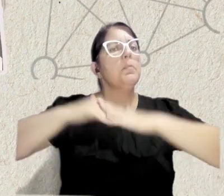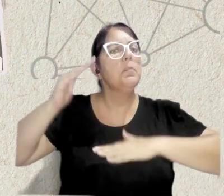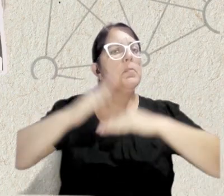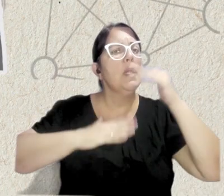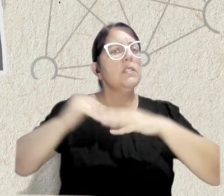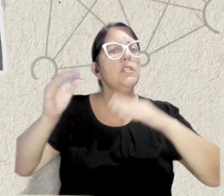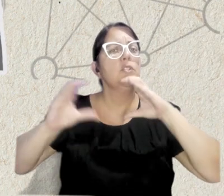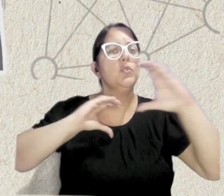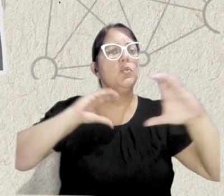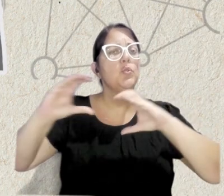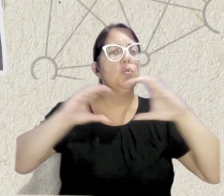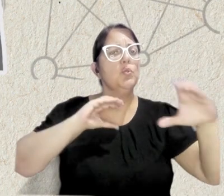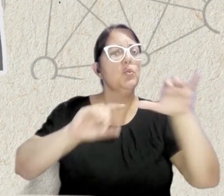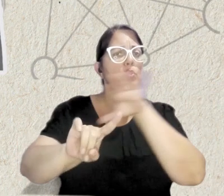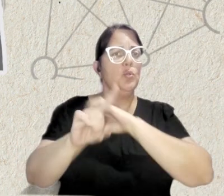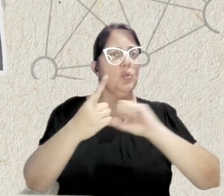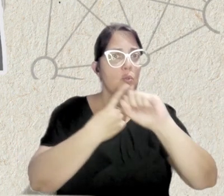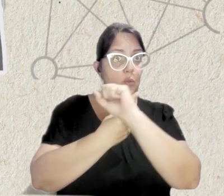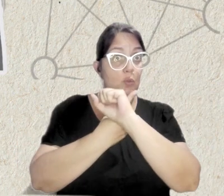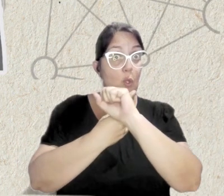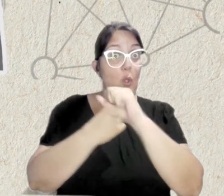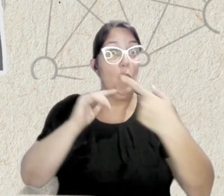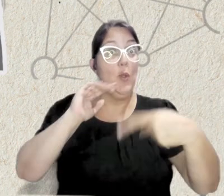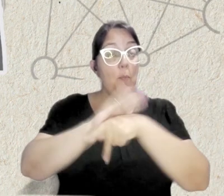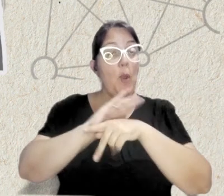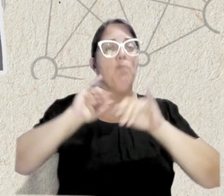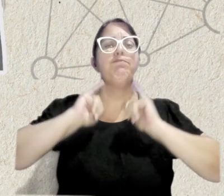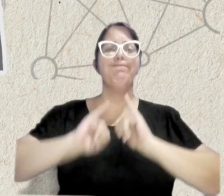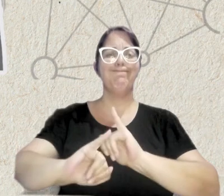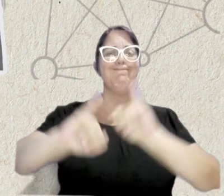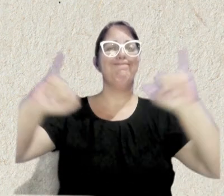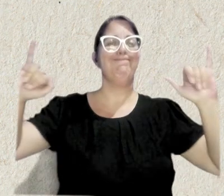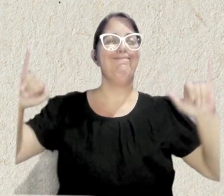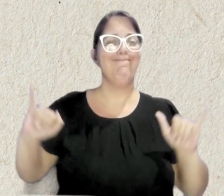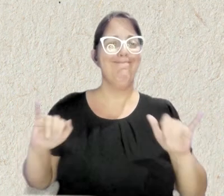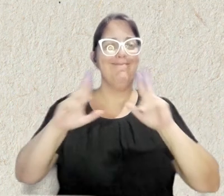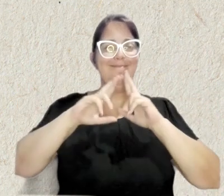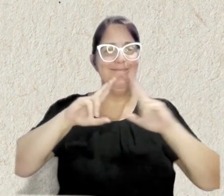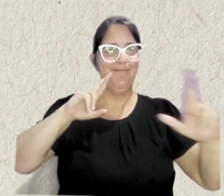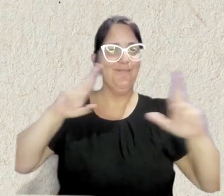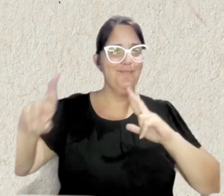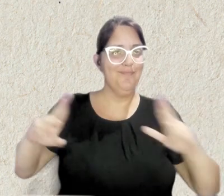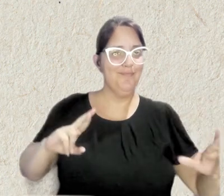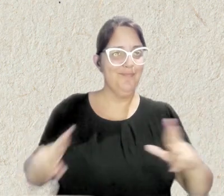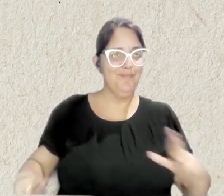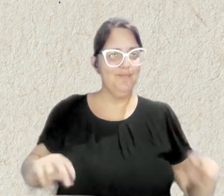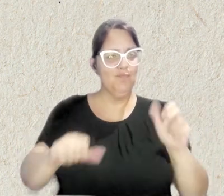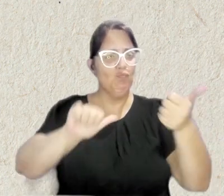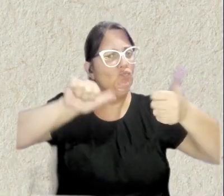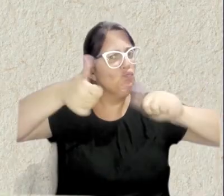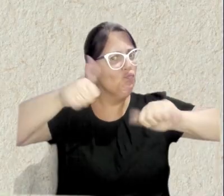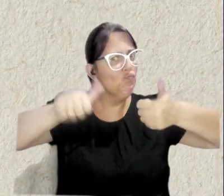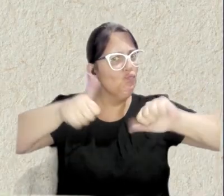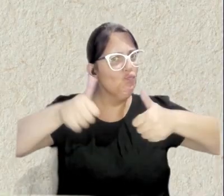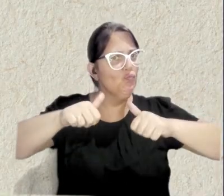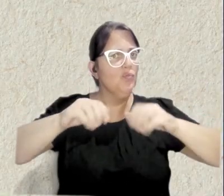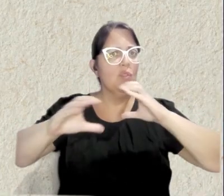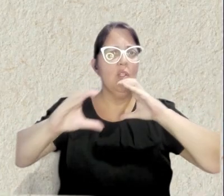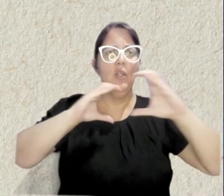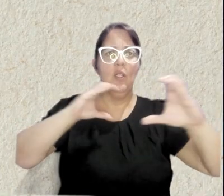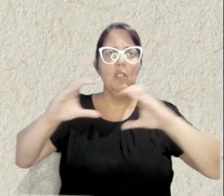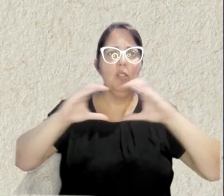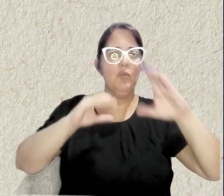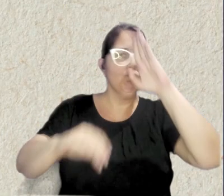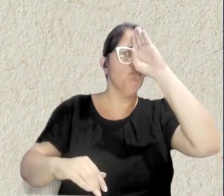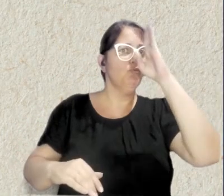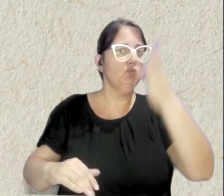comunicação social a fim de potencializar a divulgação dos resultados das análises, estabelecendo um canal unificado